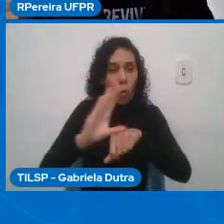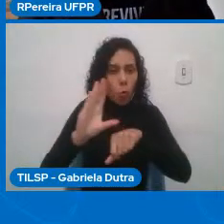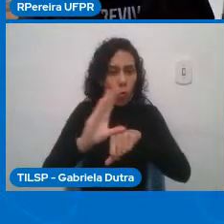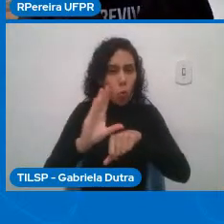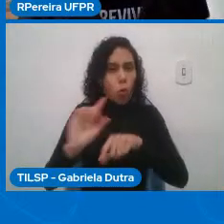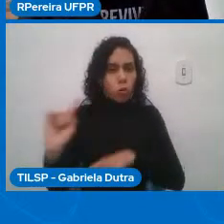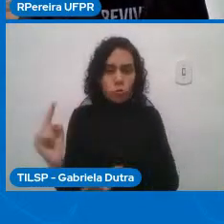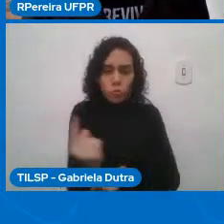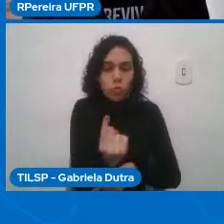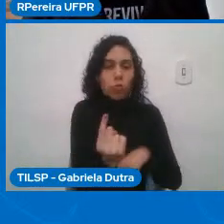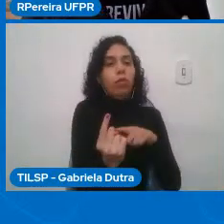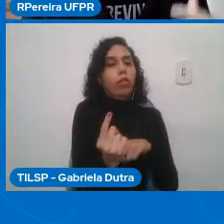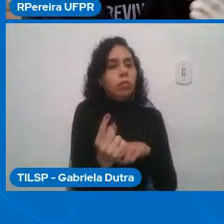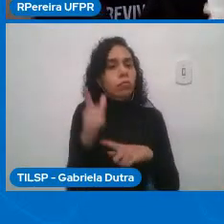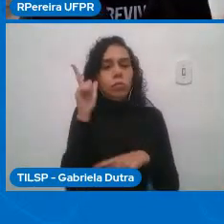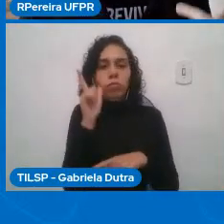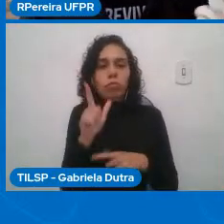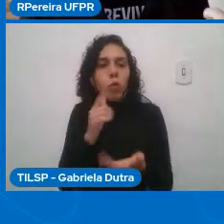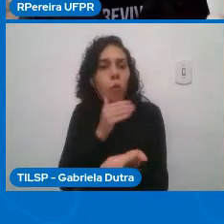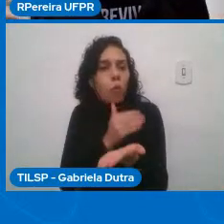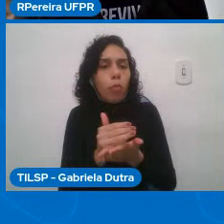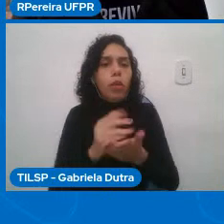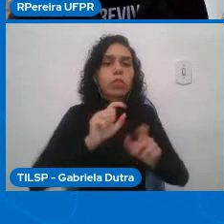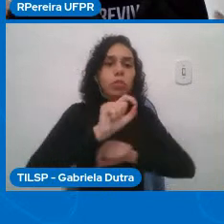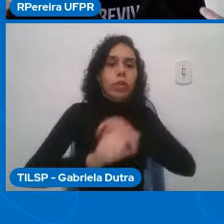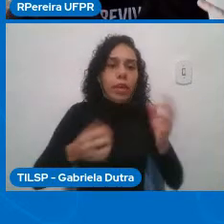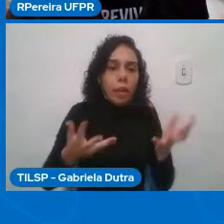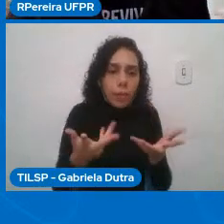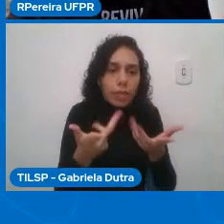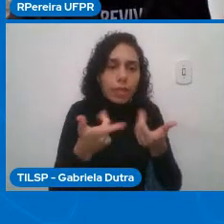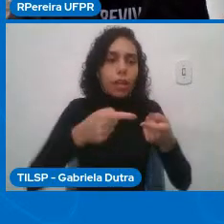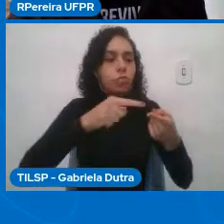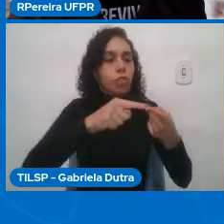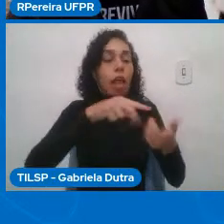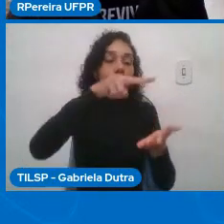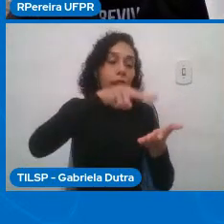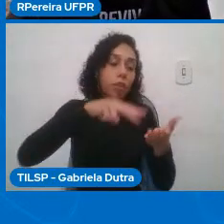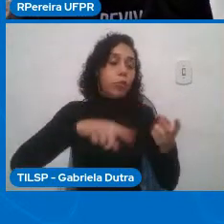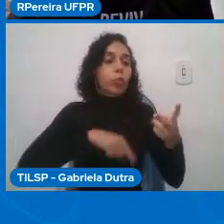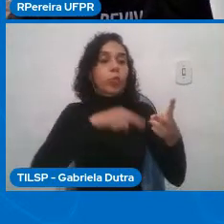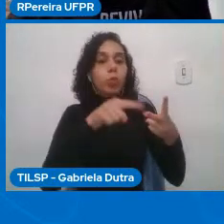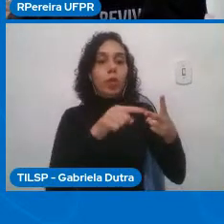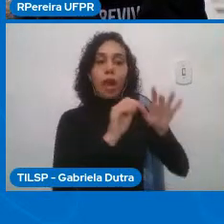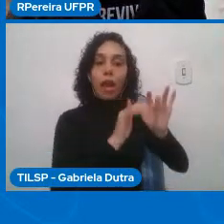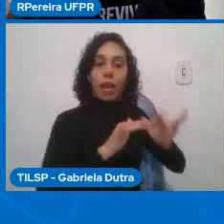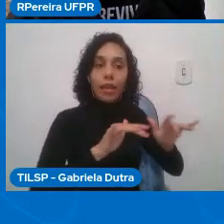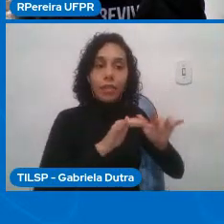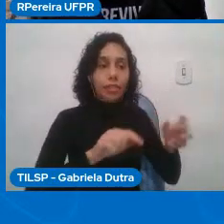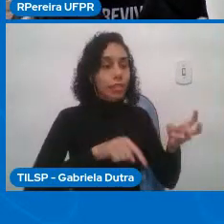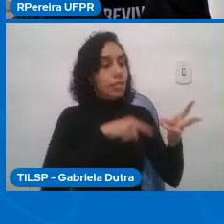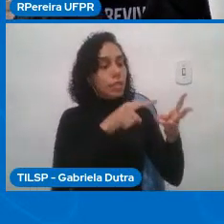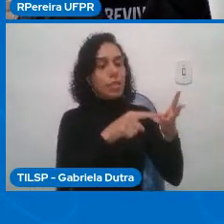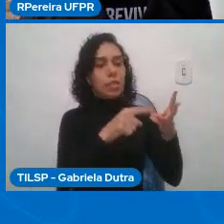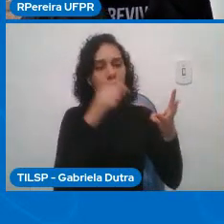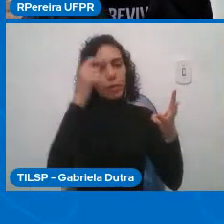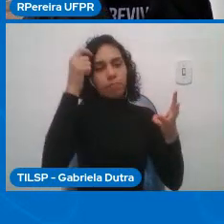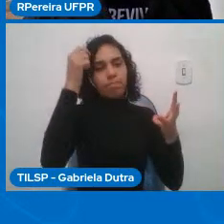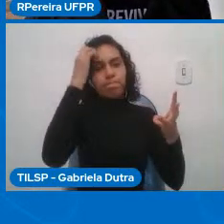leitura escrita as habilidades de pensamento algorítmico de abstração de